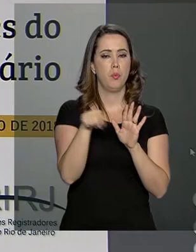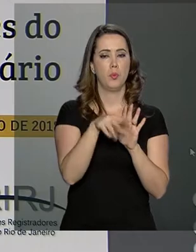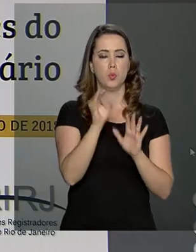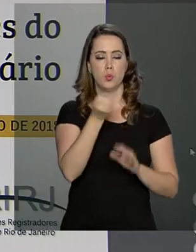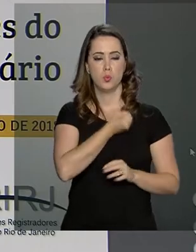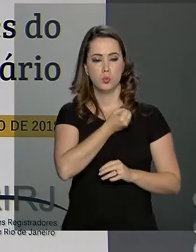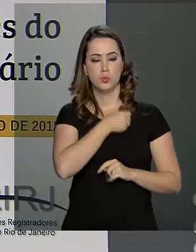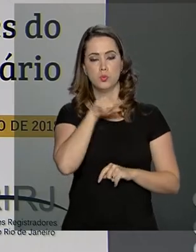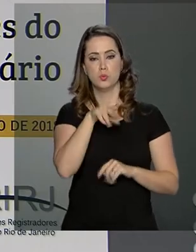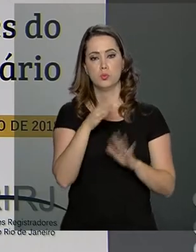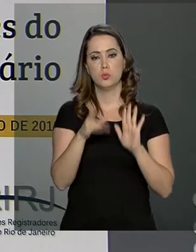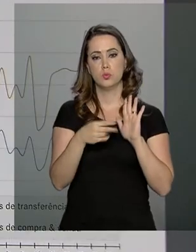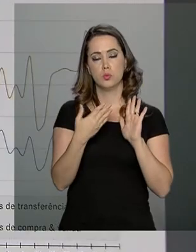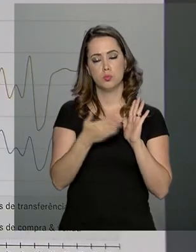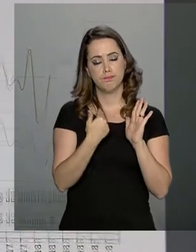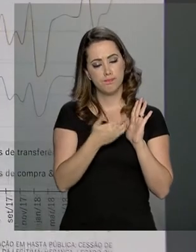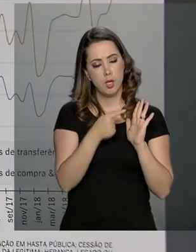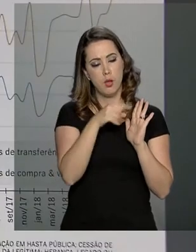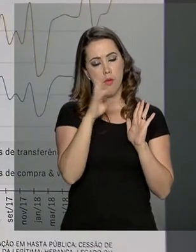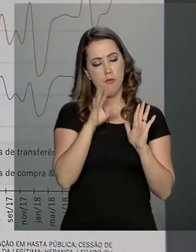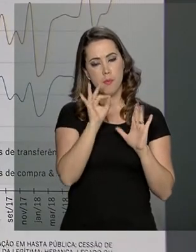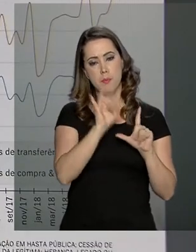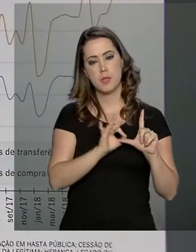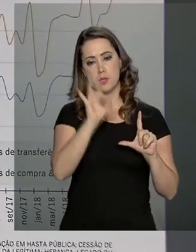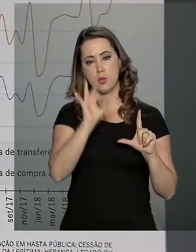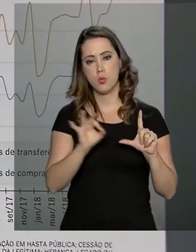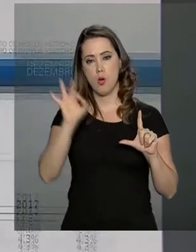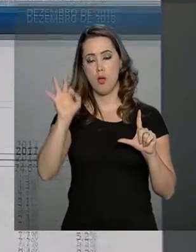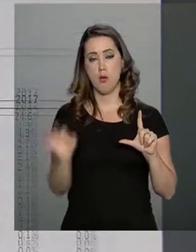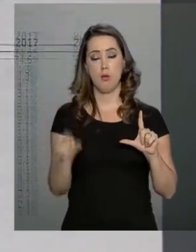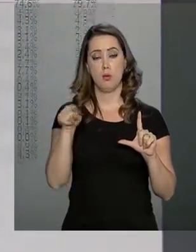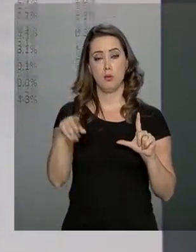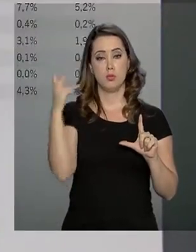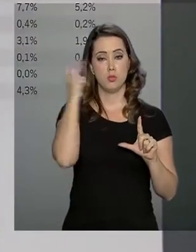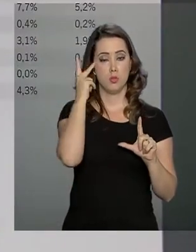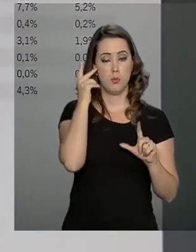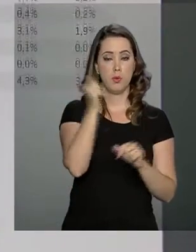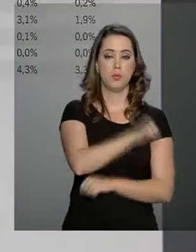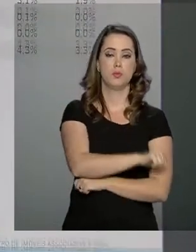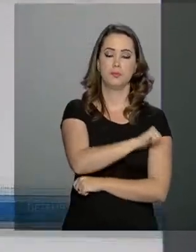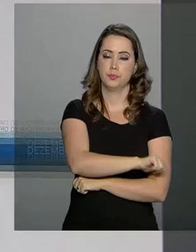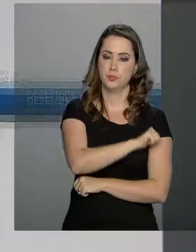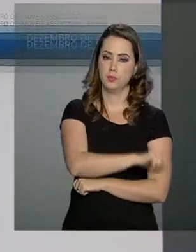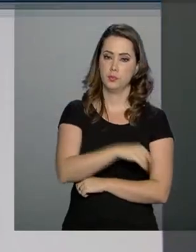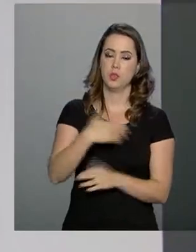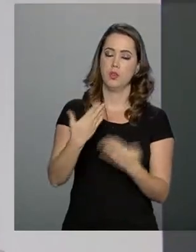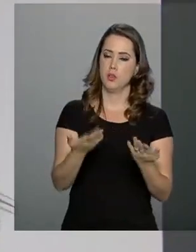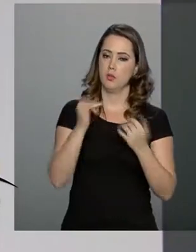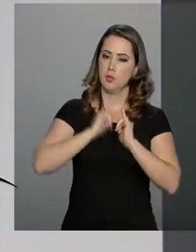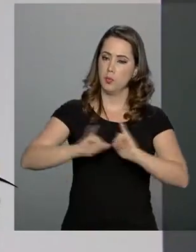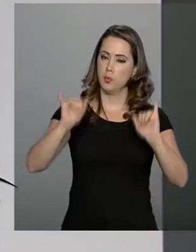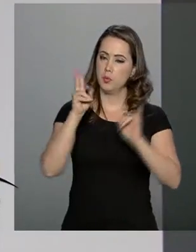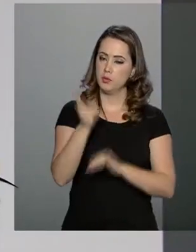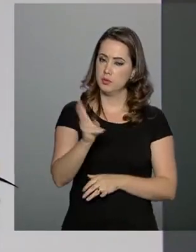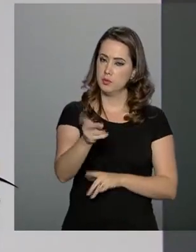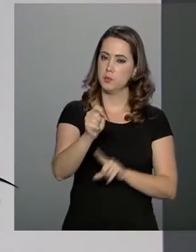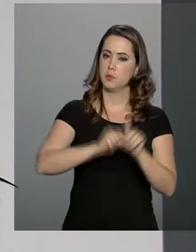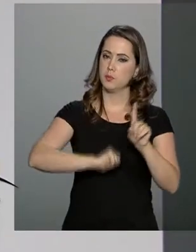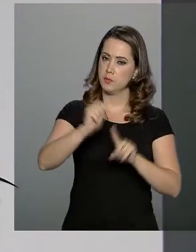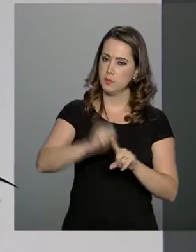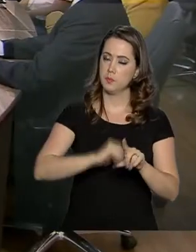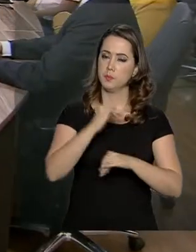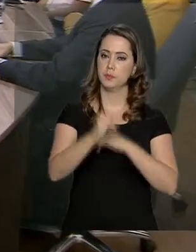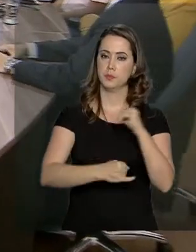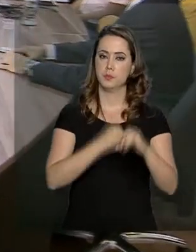do Mercado Imobiliário, que reúne estatísticas das cidades de São Paulo e do Rio de Janeiro, e passa a ser publicado mensalmente na